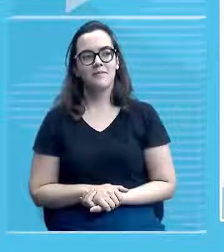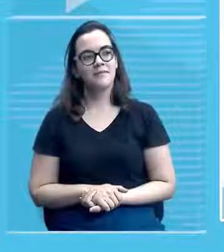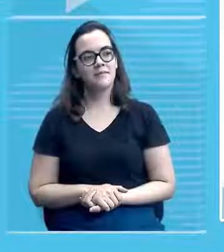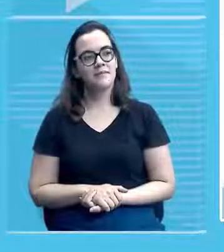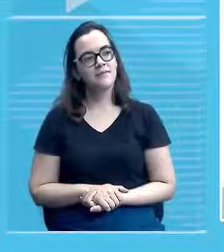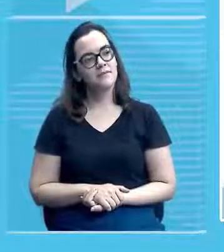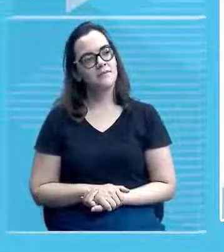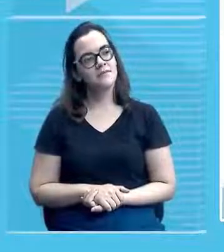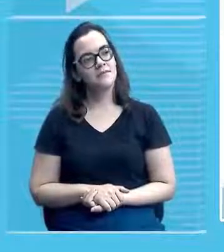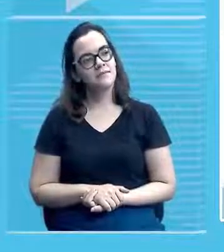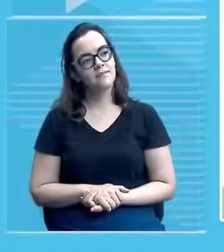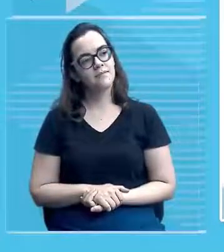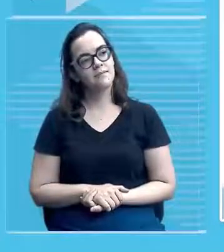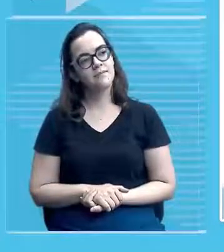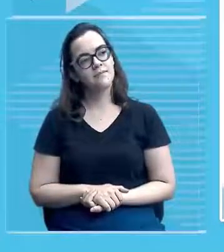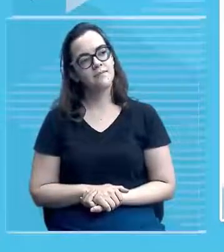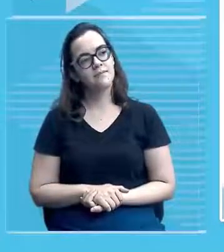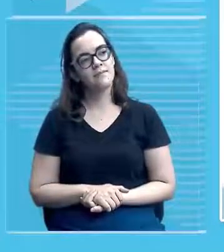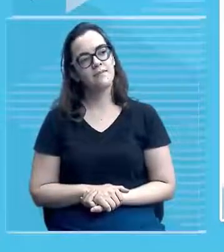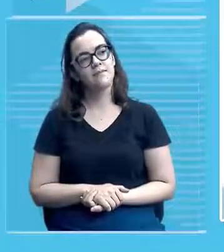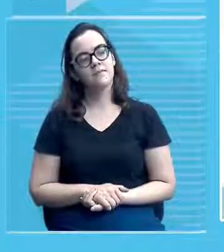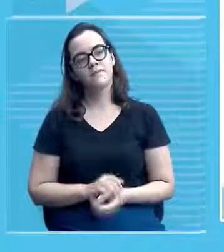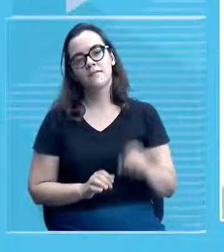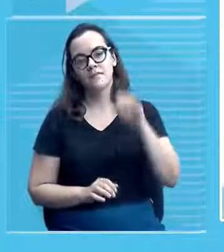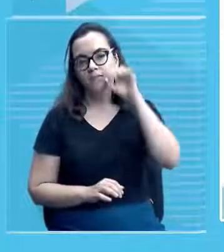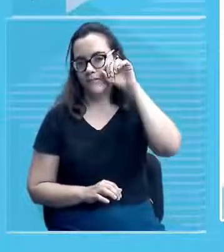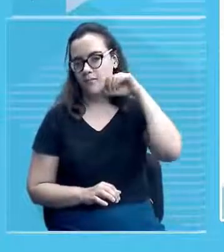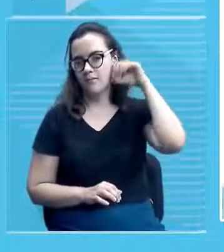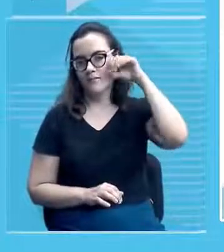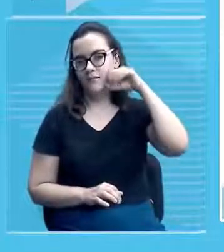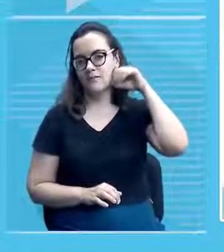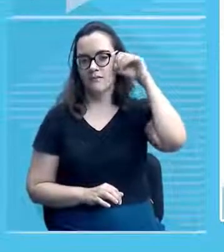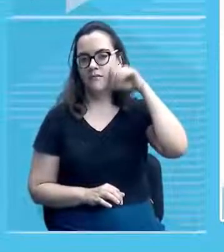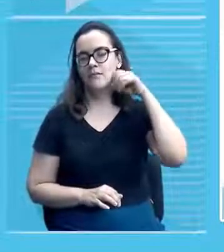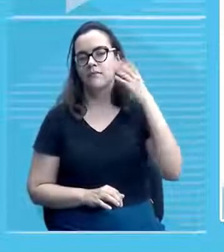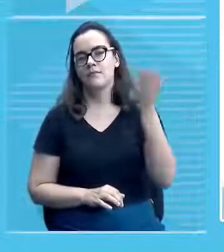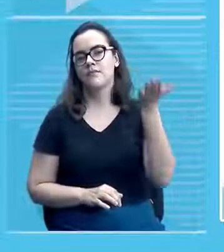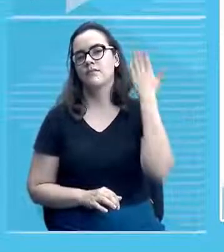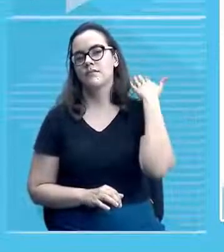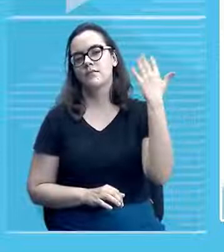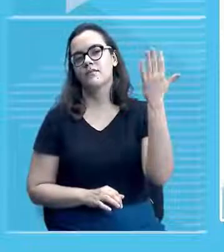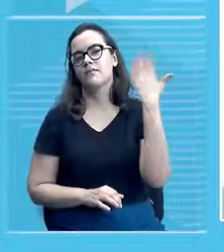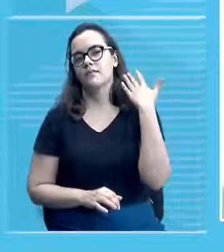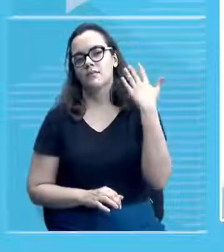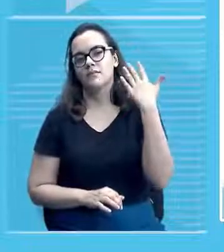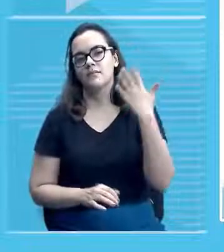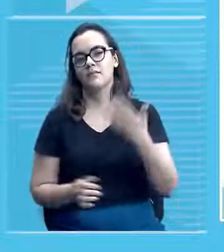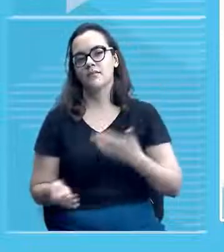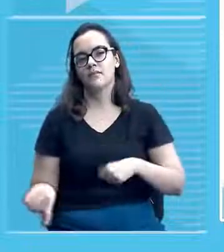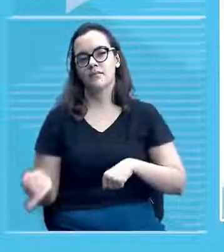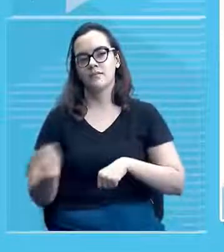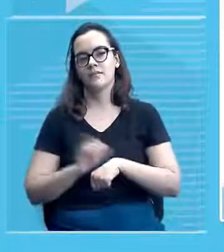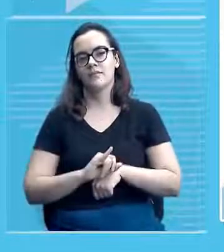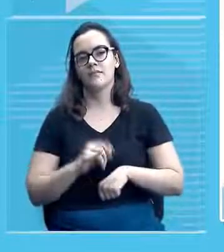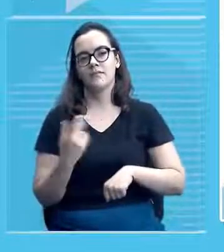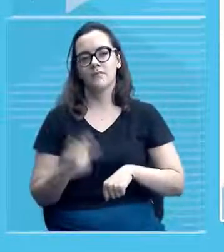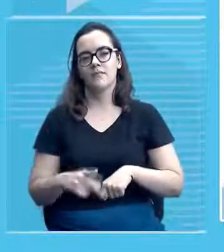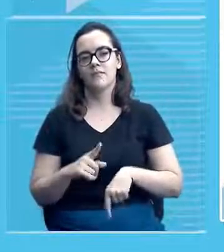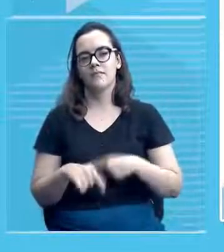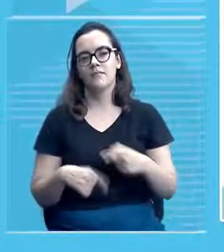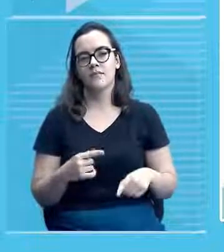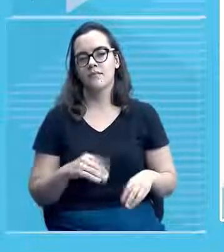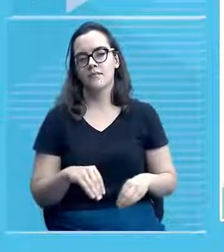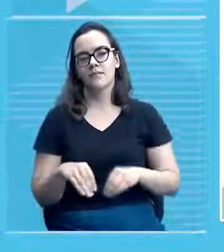a primeira capital Oeiras na parte sul do nosso estado e a outra localizada em